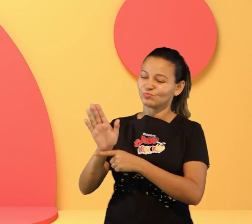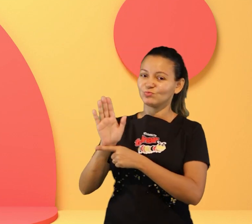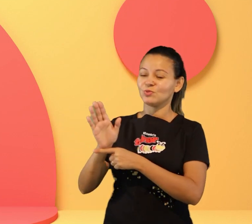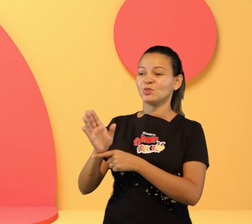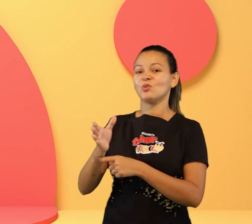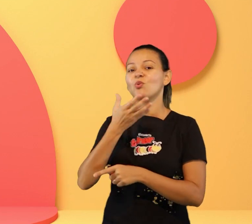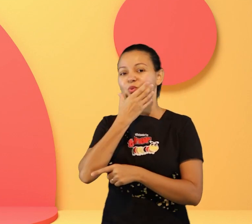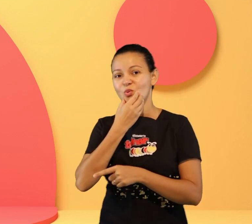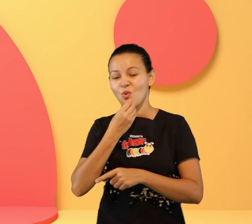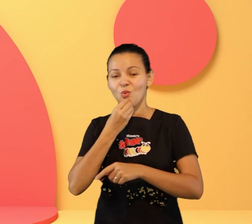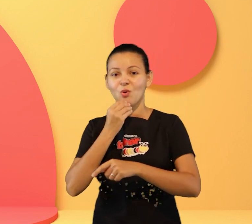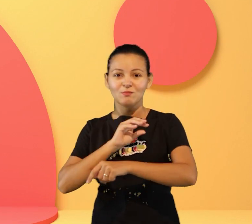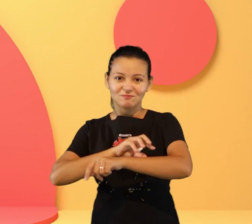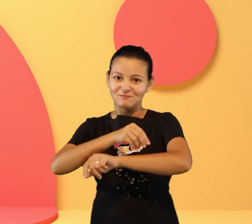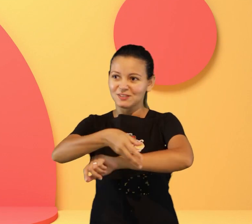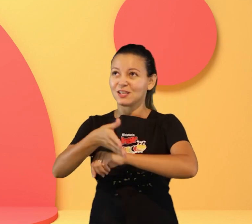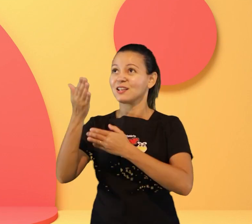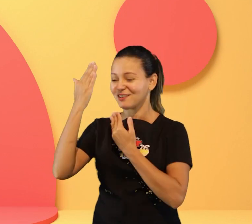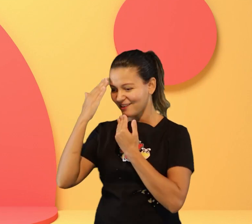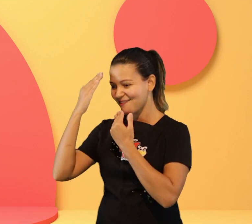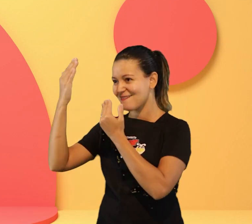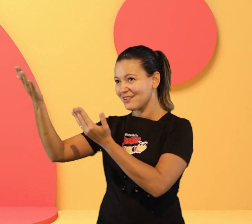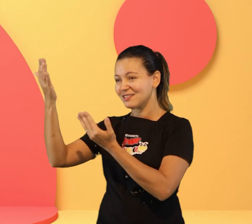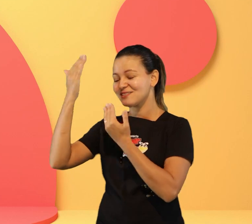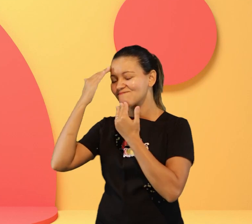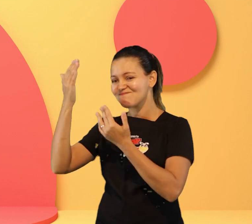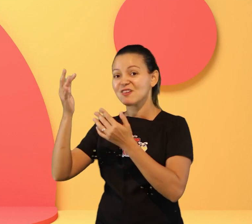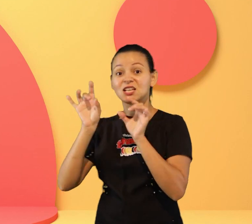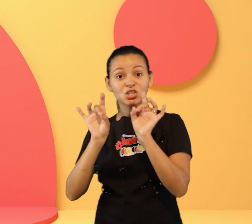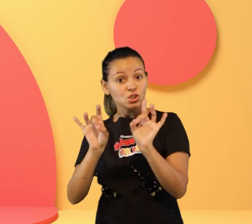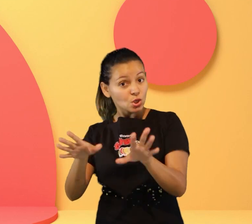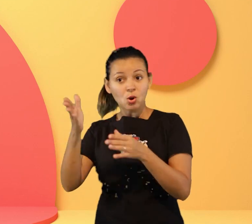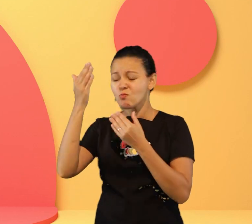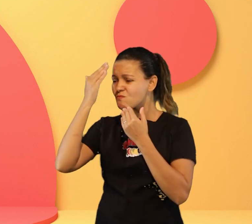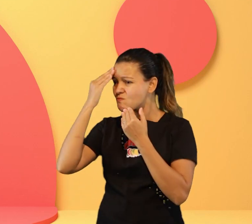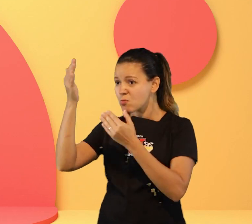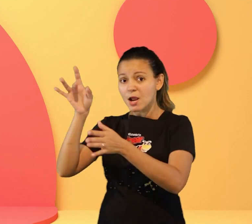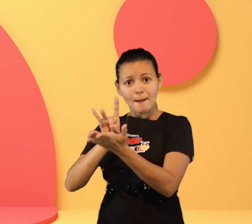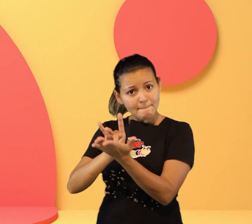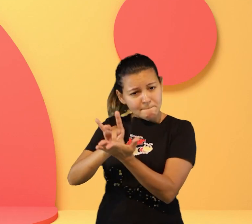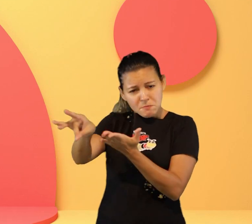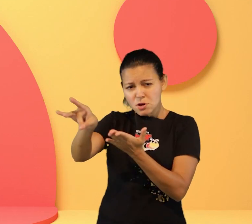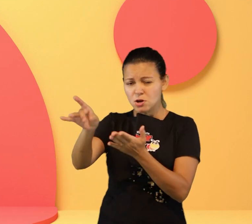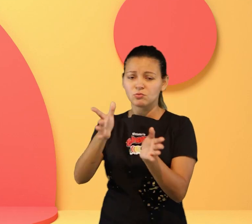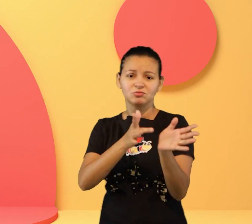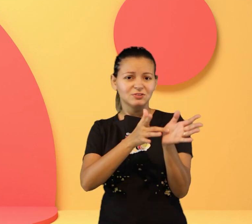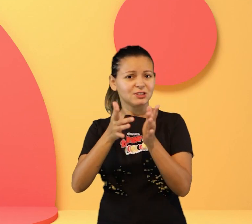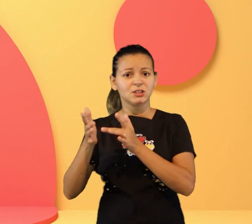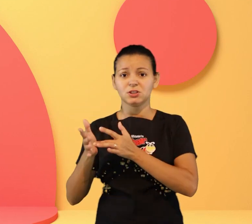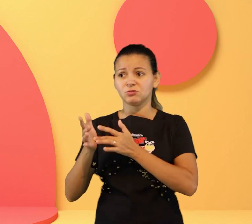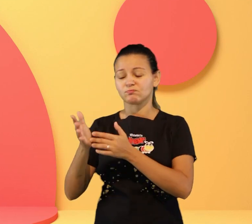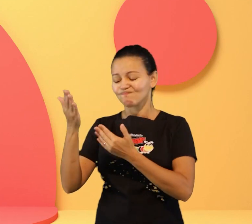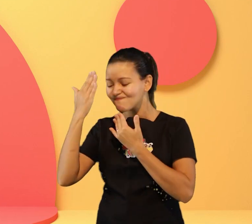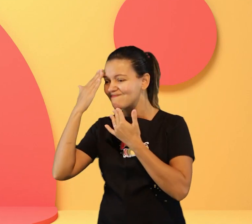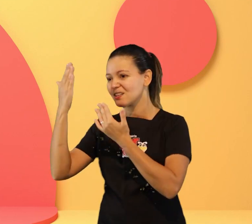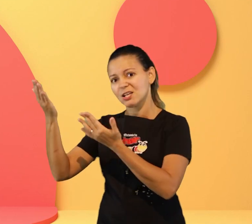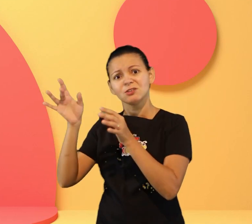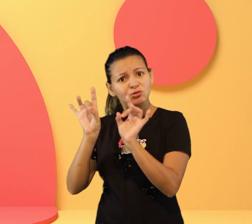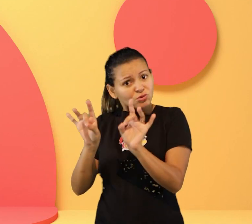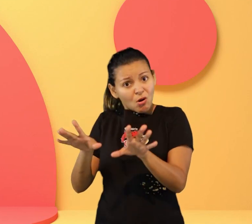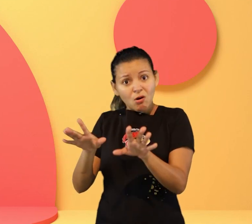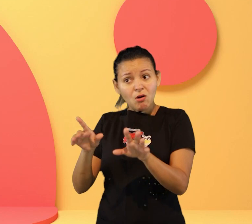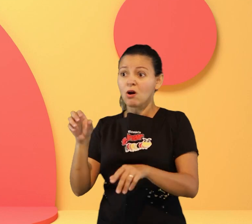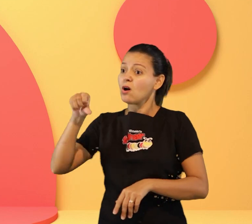que nós possamos ser gratos por tudo aquilo que nós temos recebido do Senhor por aquilo que Deus tem feito na nossa vida dentro da nossa